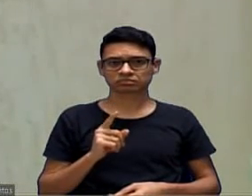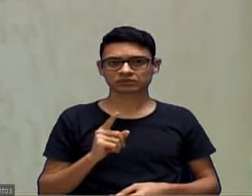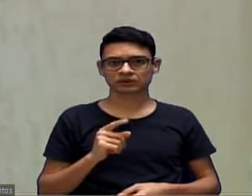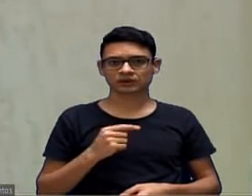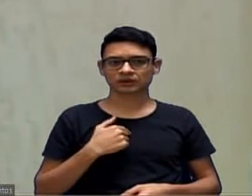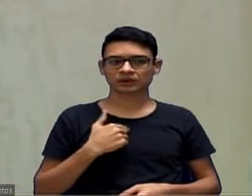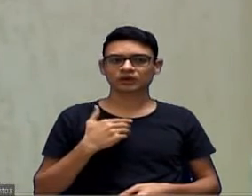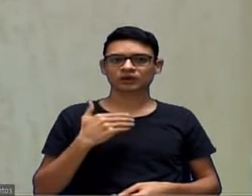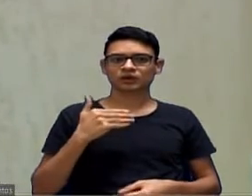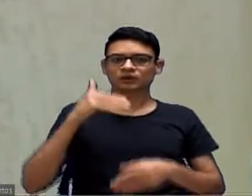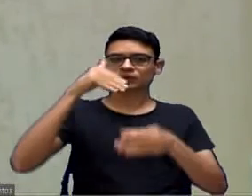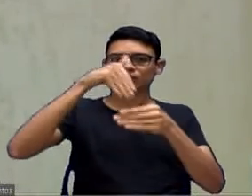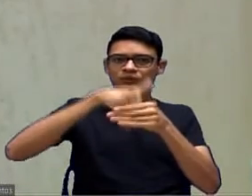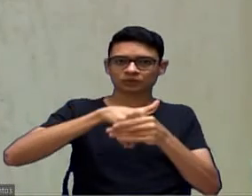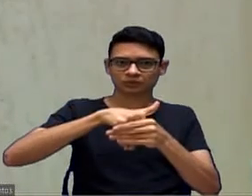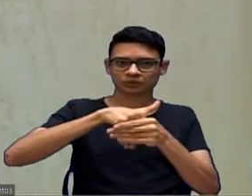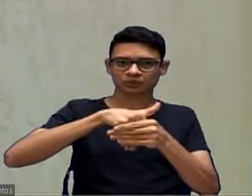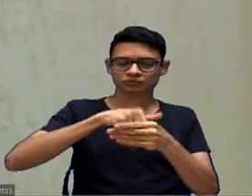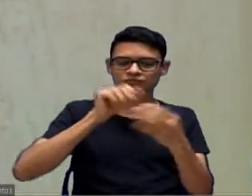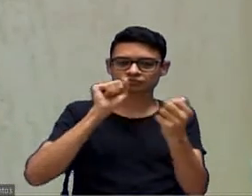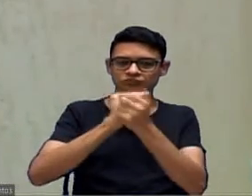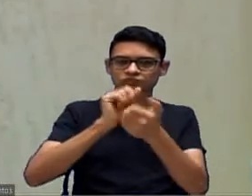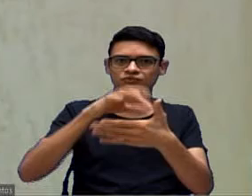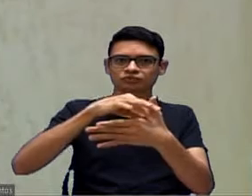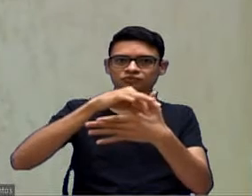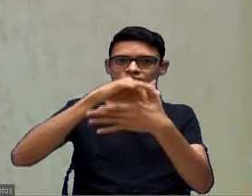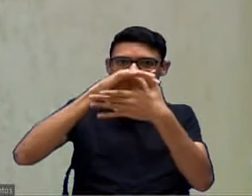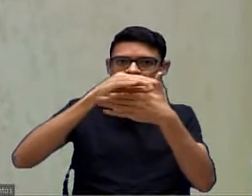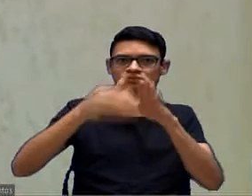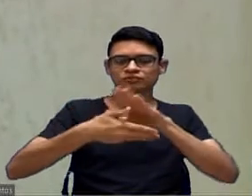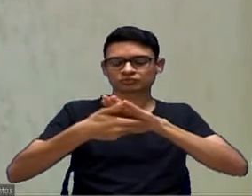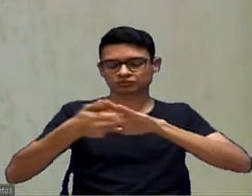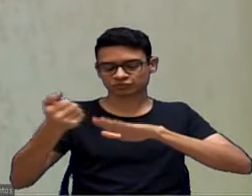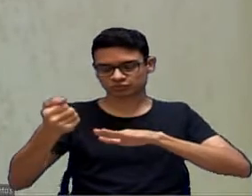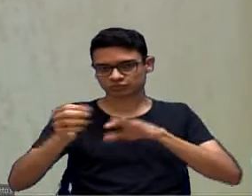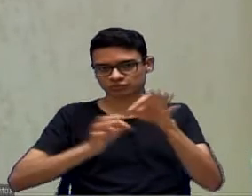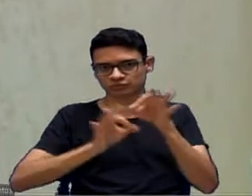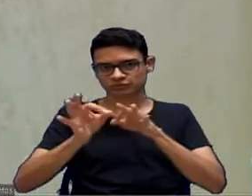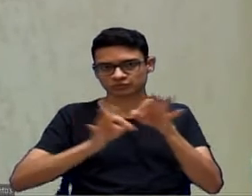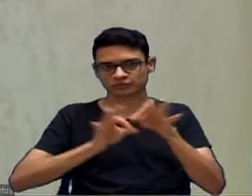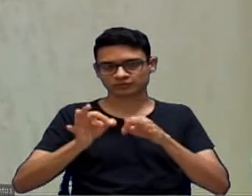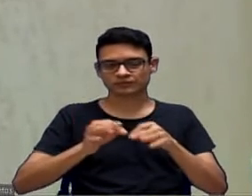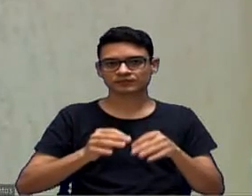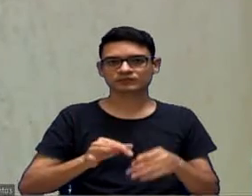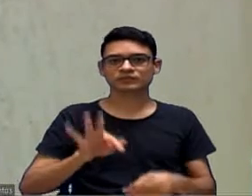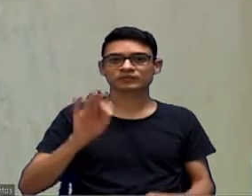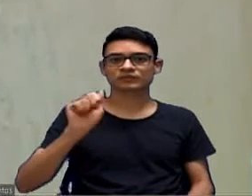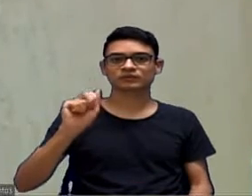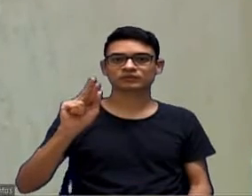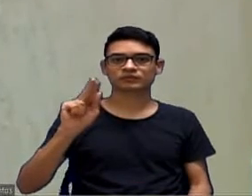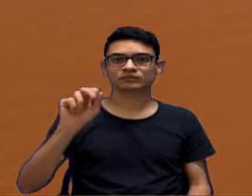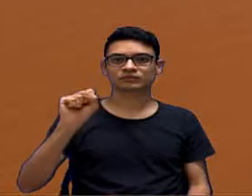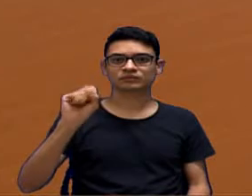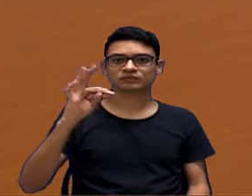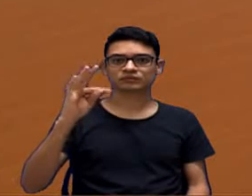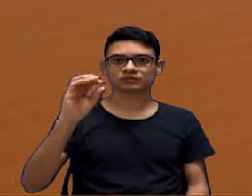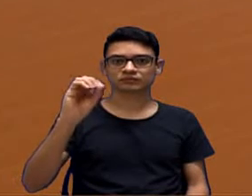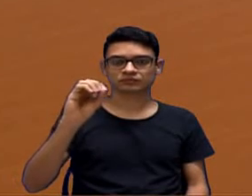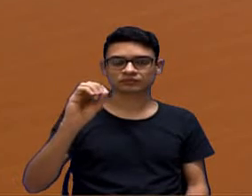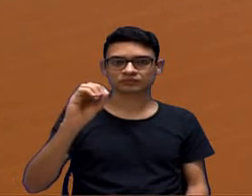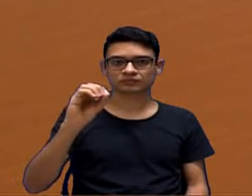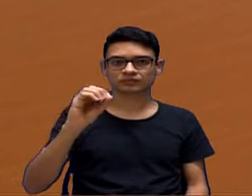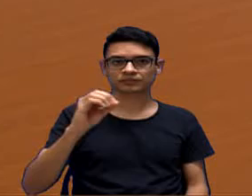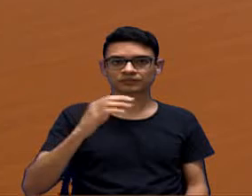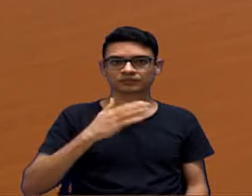eu voto com o líder para retirada do projeto. Está jóia. O vereador Fausto, caminhamento. Sr.